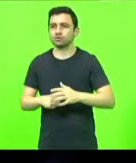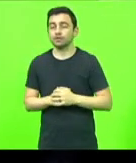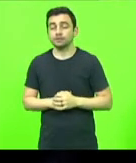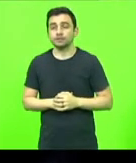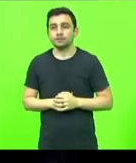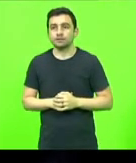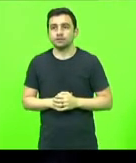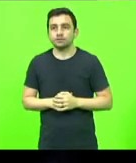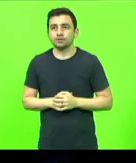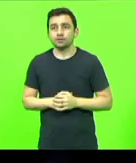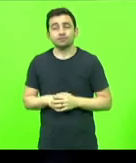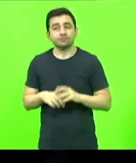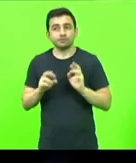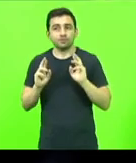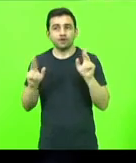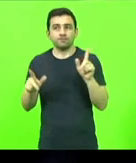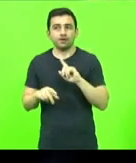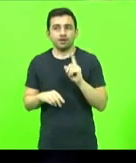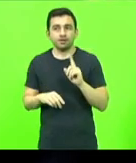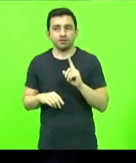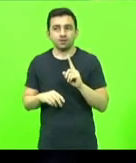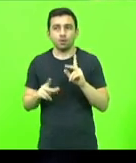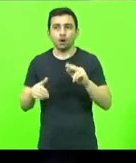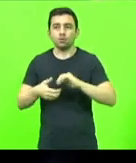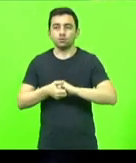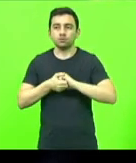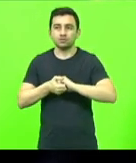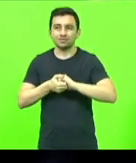diferente, como diria o Luiz Henrique,